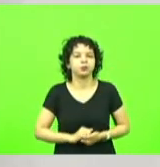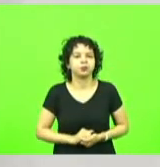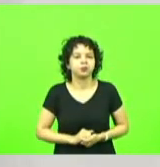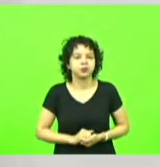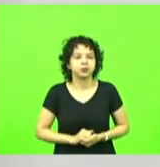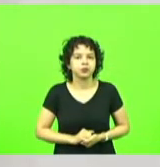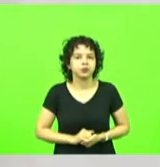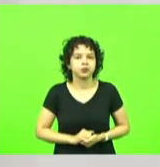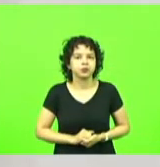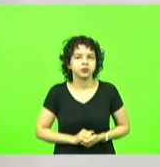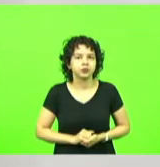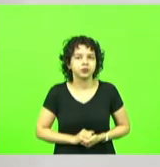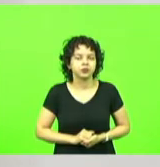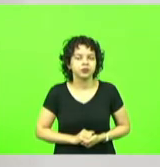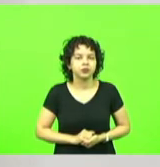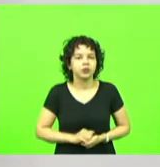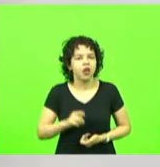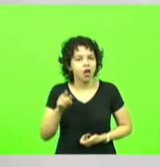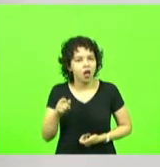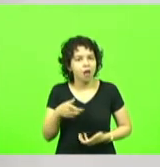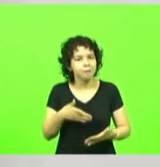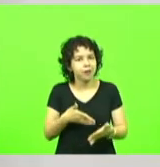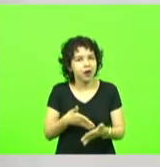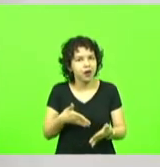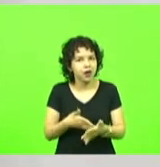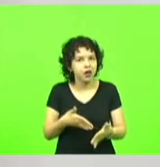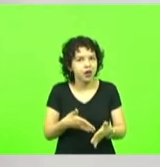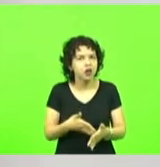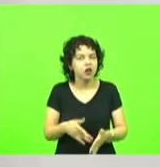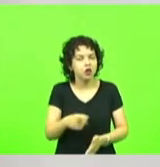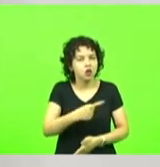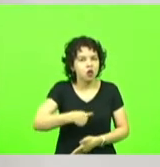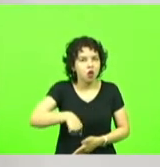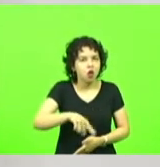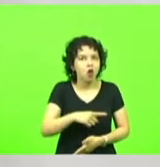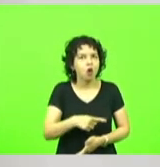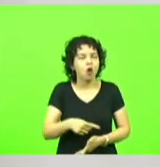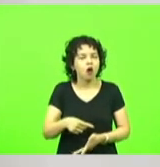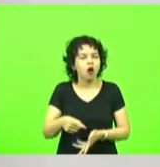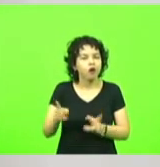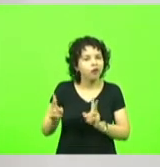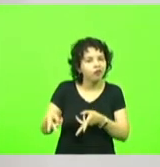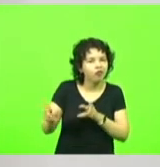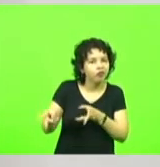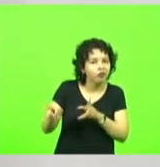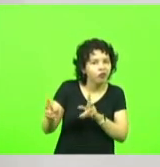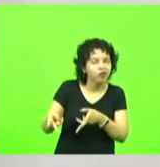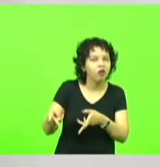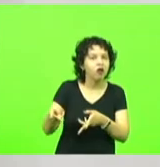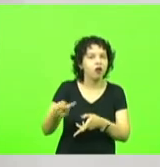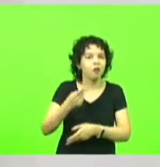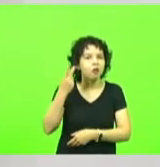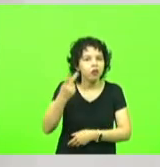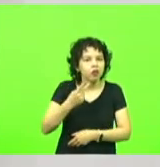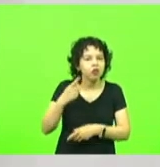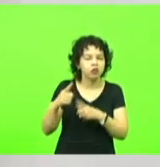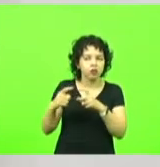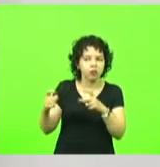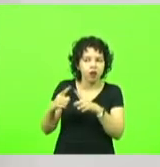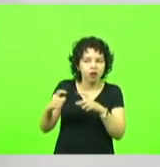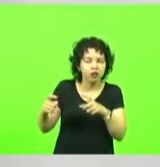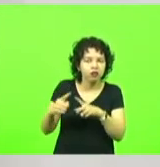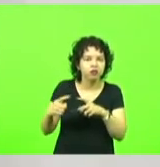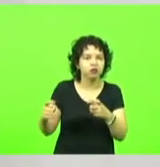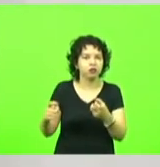ele ainda é uma barreira para nós não ficarmos naquela mesmice que nós vivemos na política em Brasília de